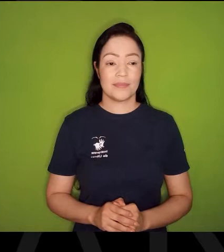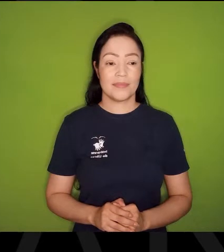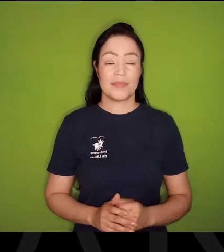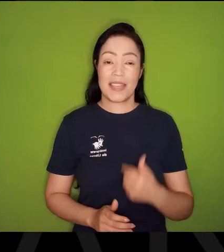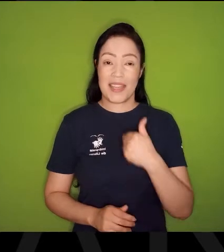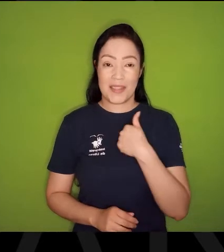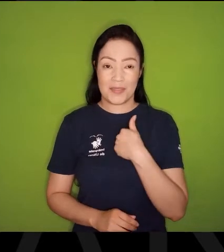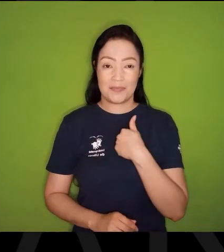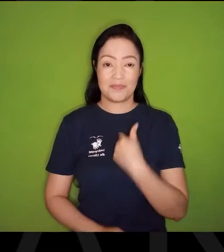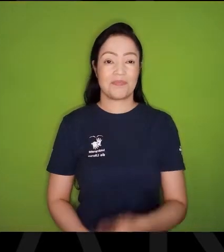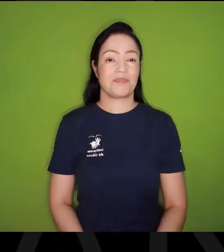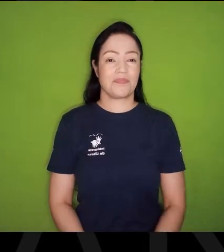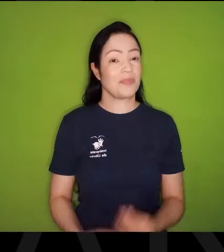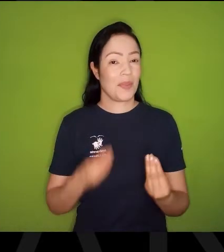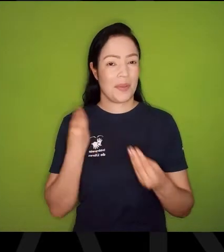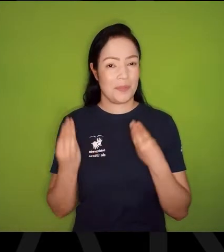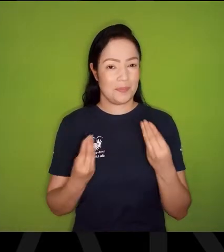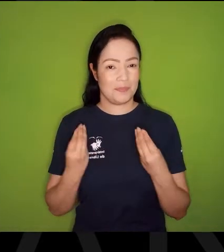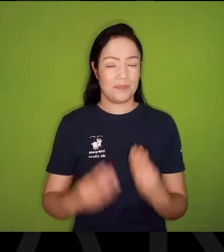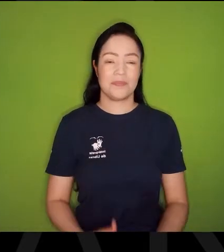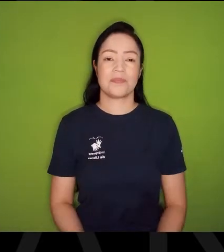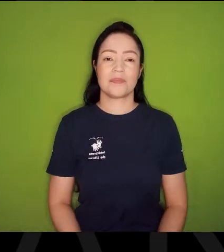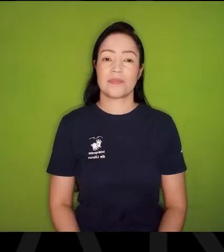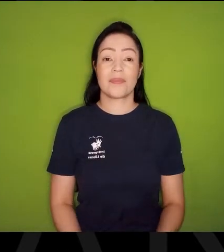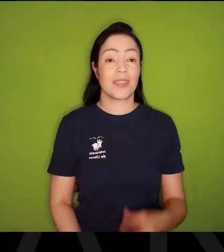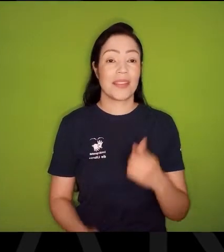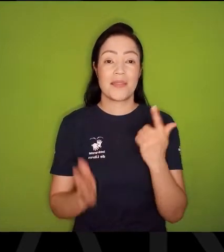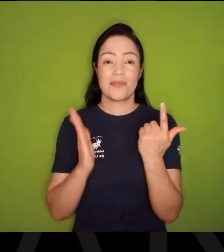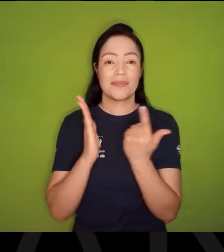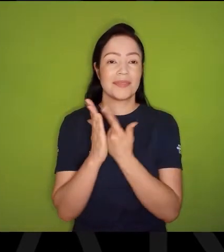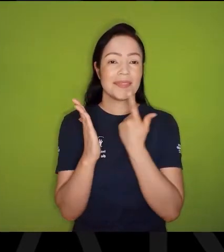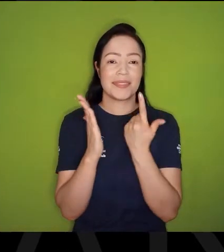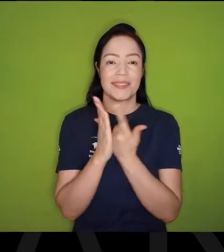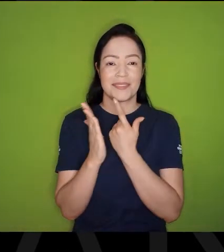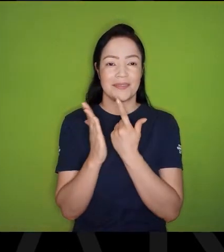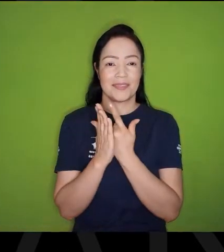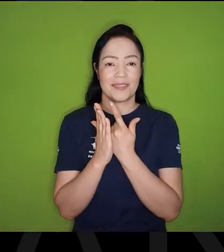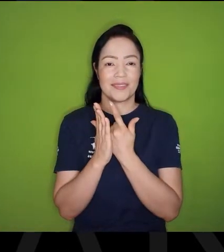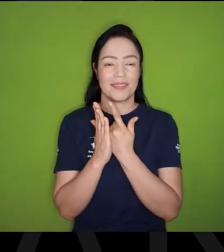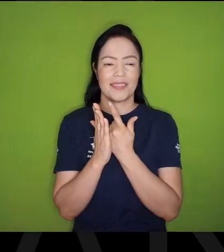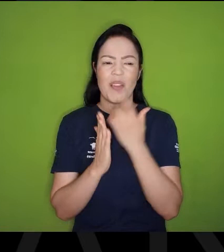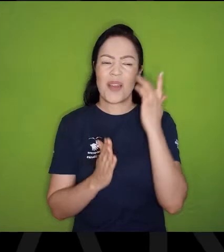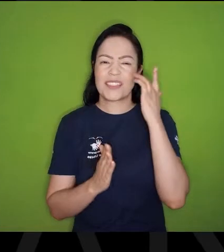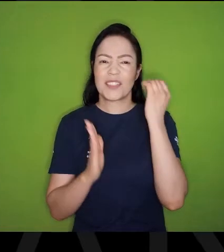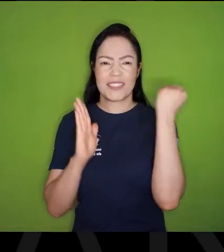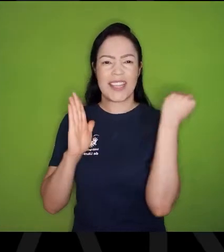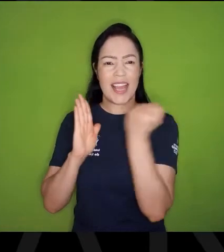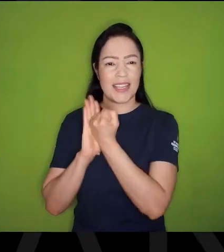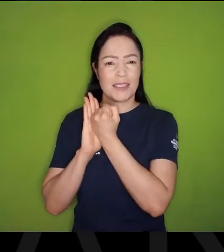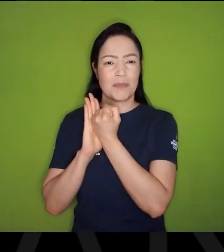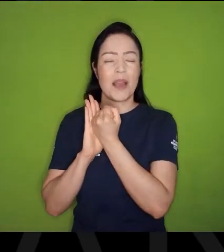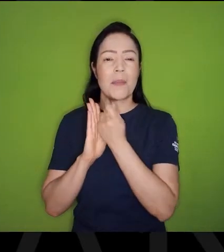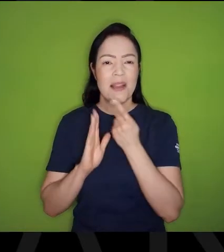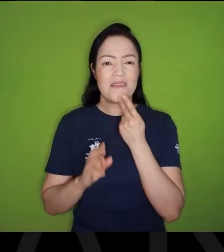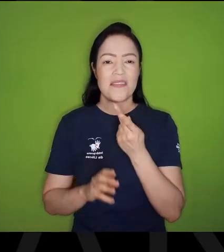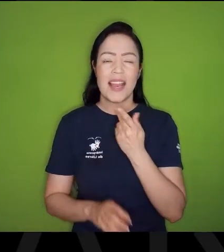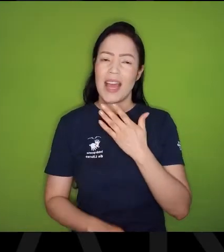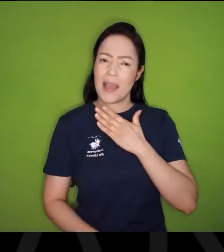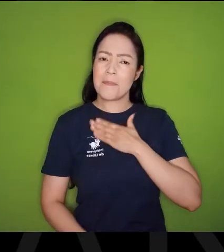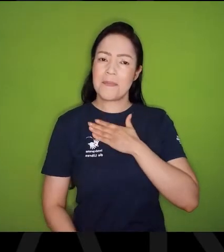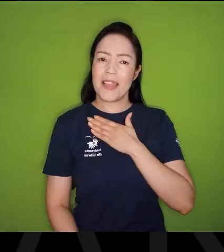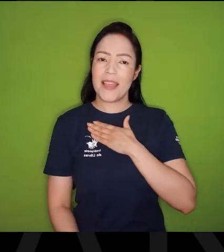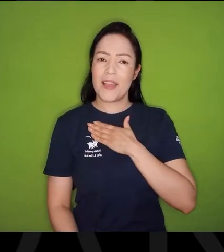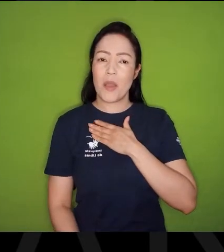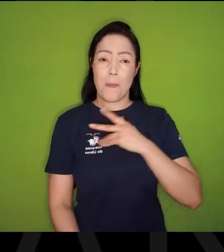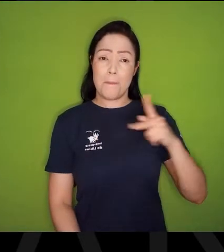Eu tinha, Livro, Eu acho que esse carimbo era para dizer, Eu tenho alguma coisa, Isso me pertence,